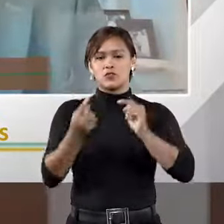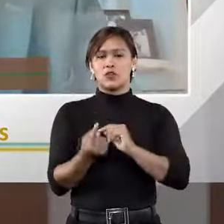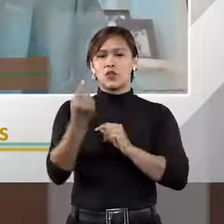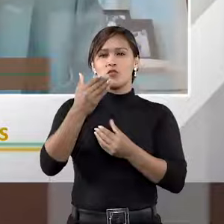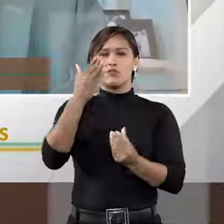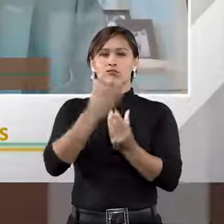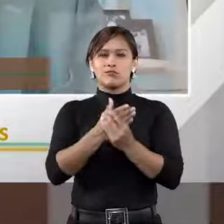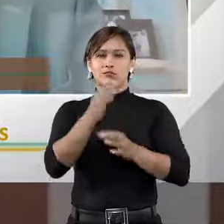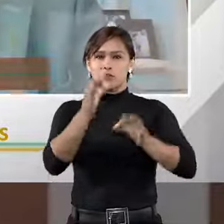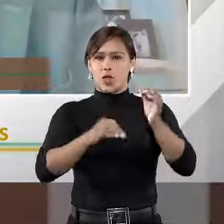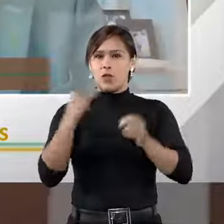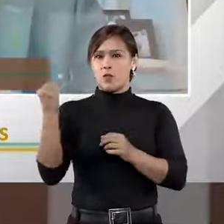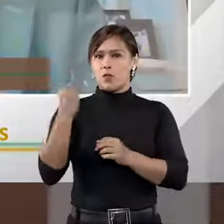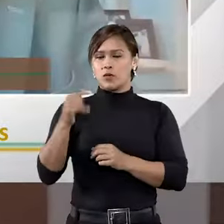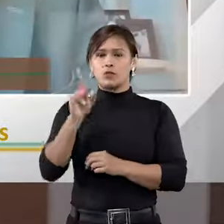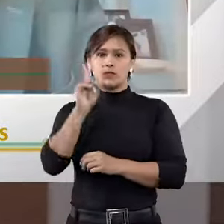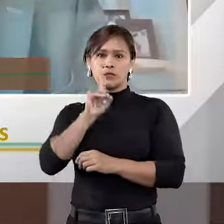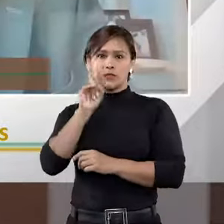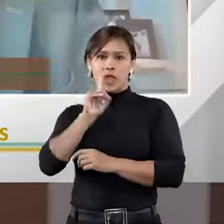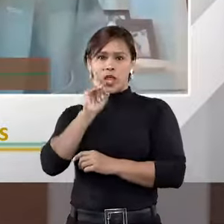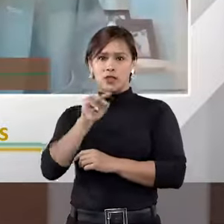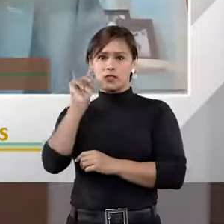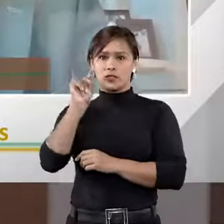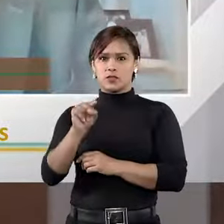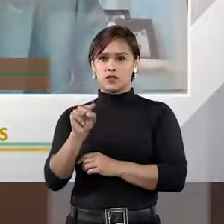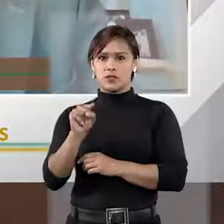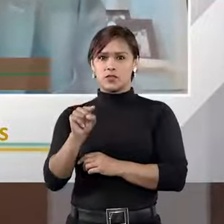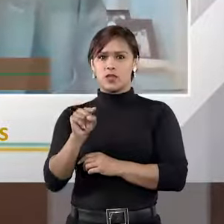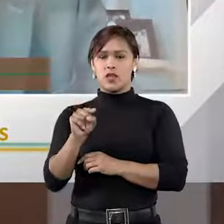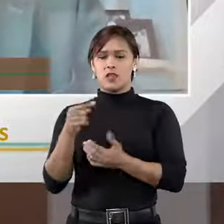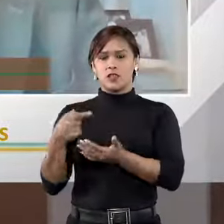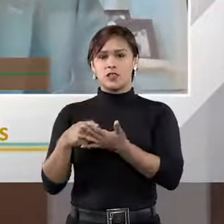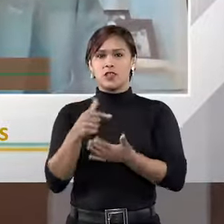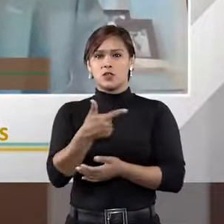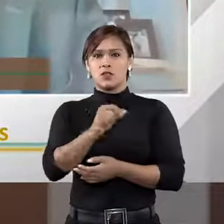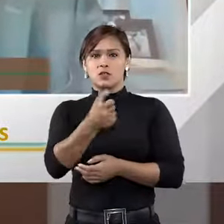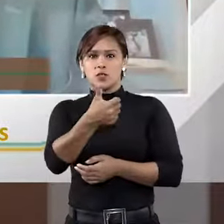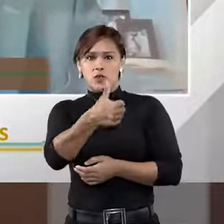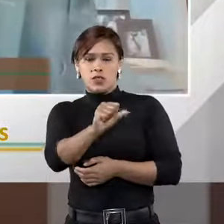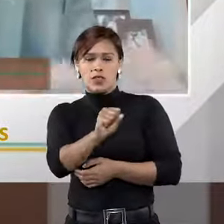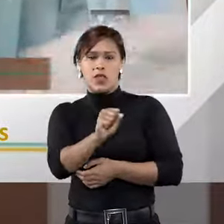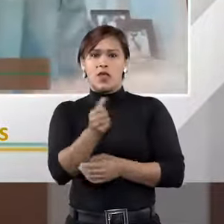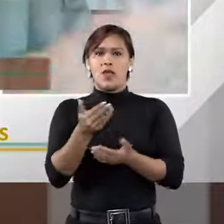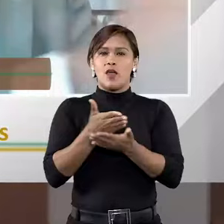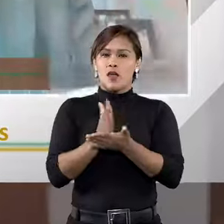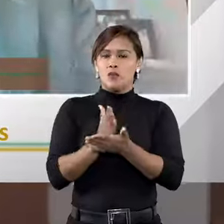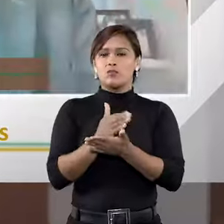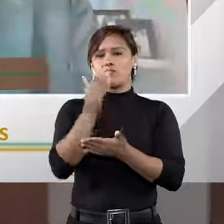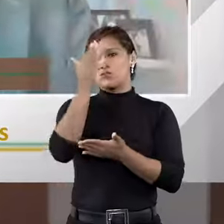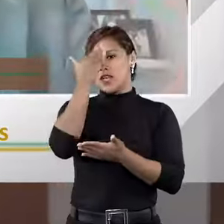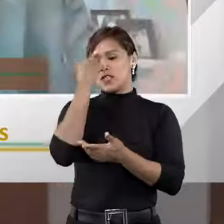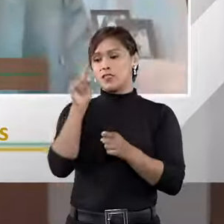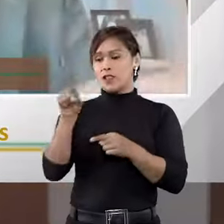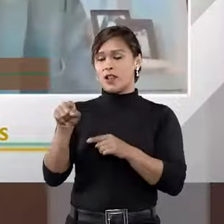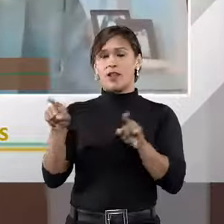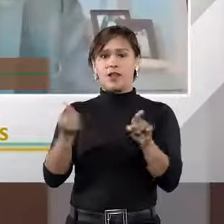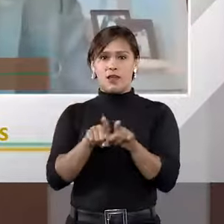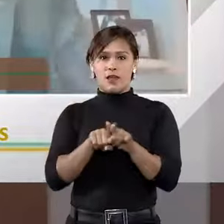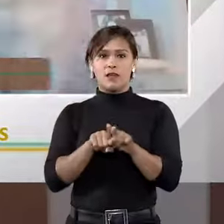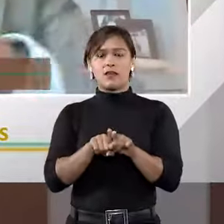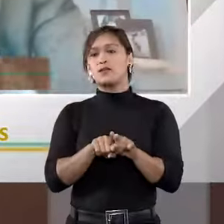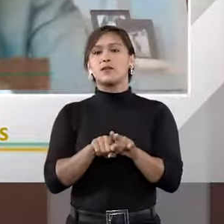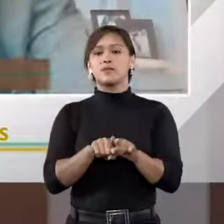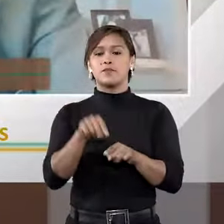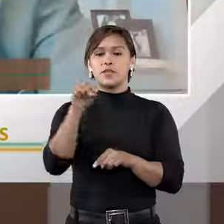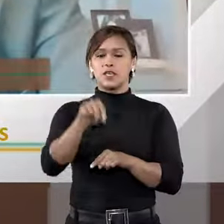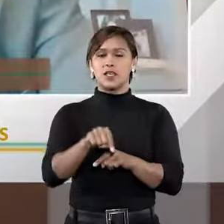importante nos Estados Unidos, lá por 2010, alguma coisa assim, e se entendeu isso lá também, e